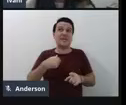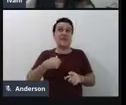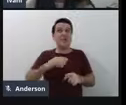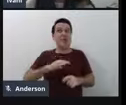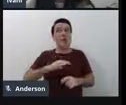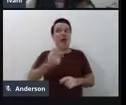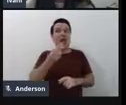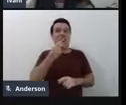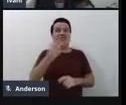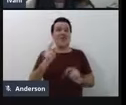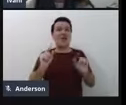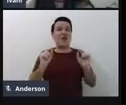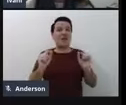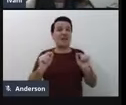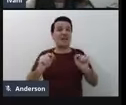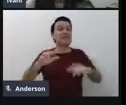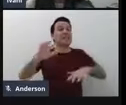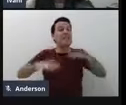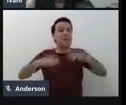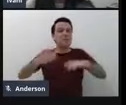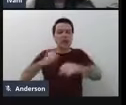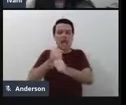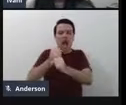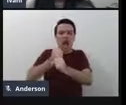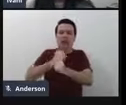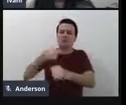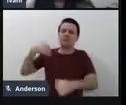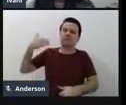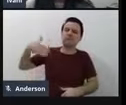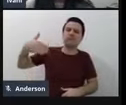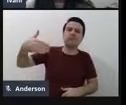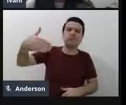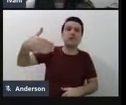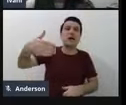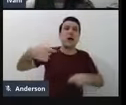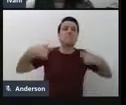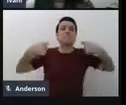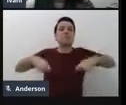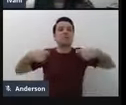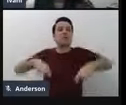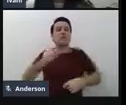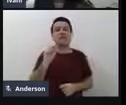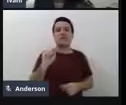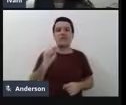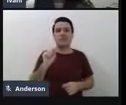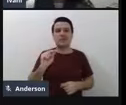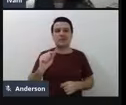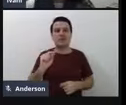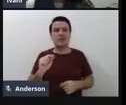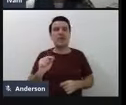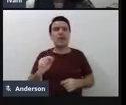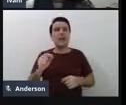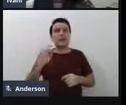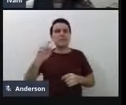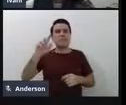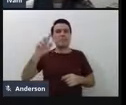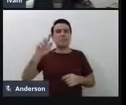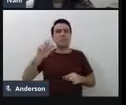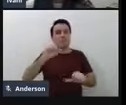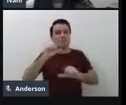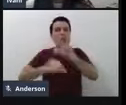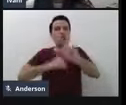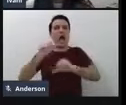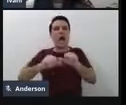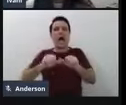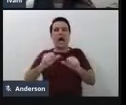dizer que, talvez, a gente, com o passar dos anos, tenha que, de fato, repensar algumas questões acerca do conceito brasileiro